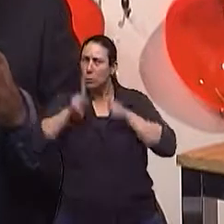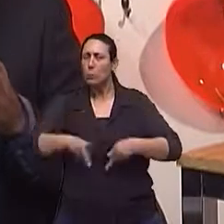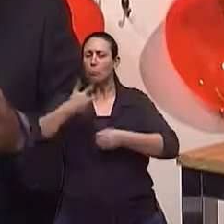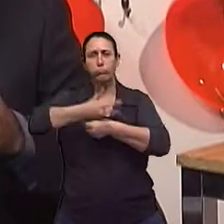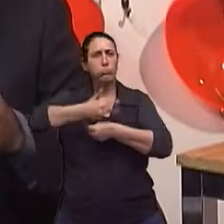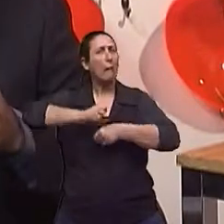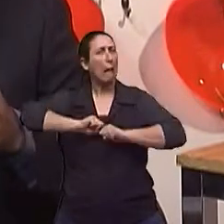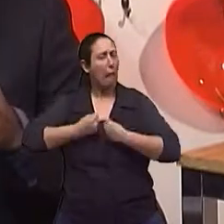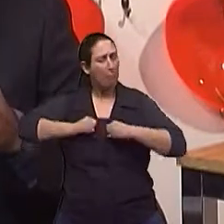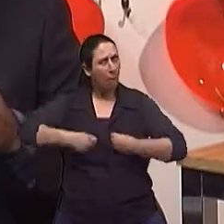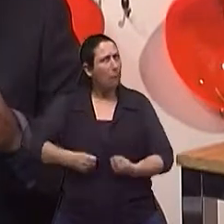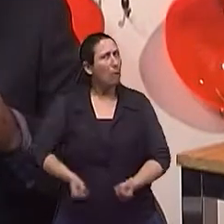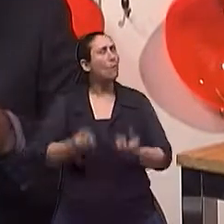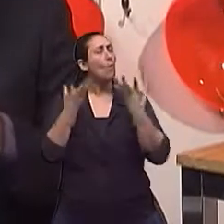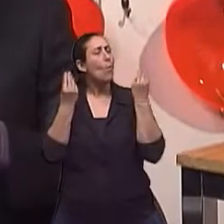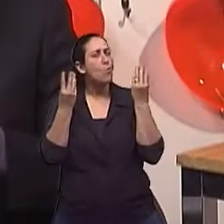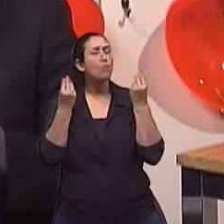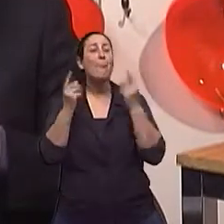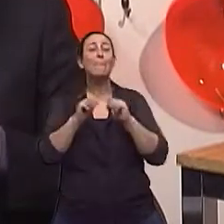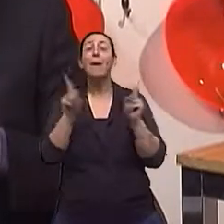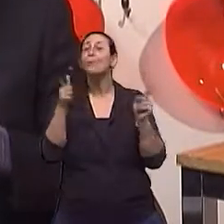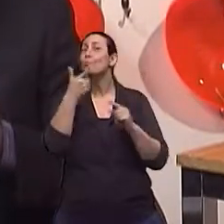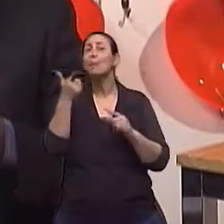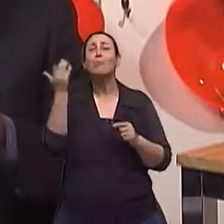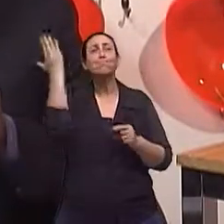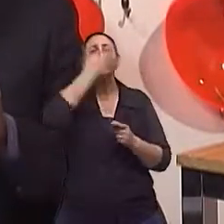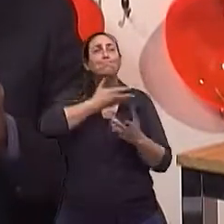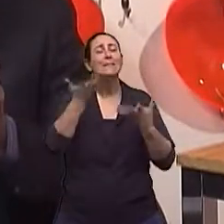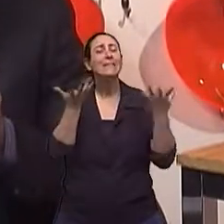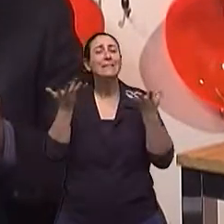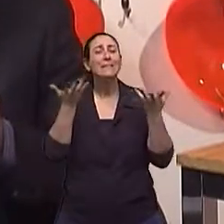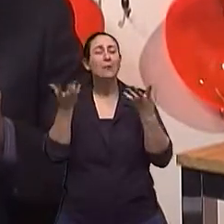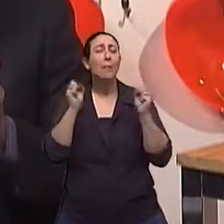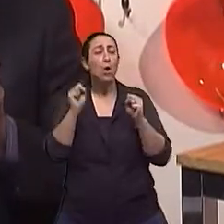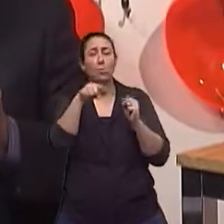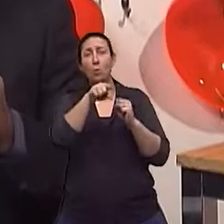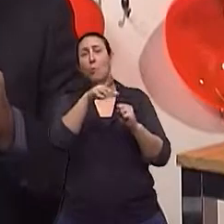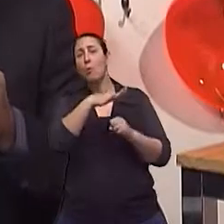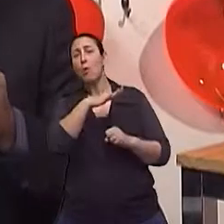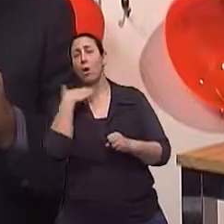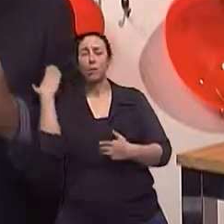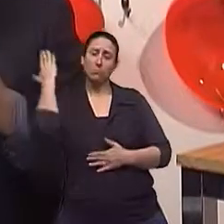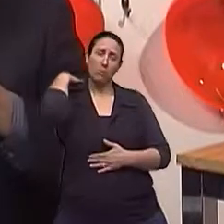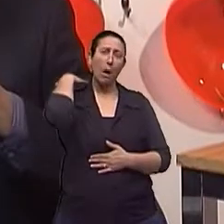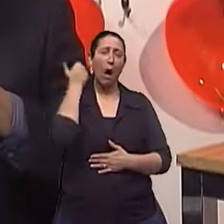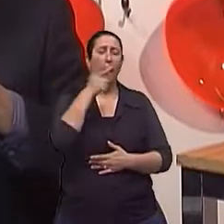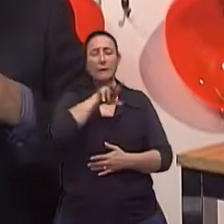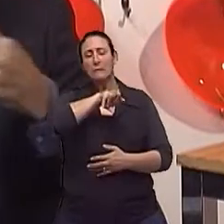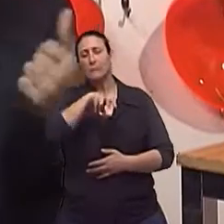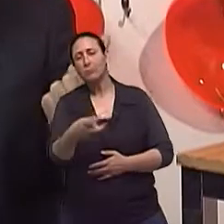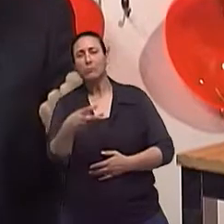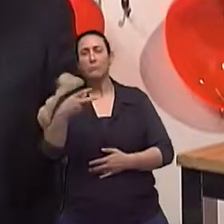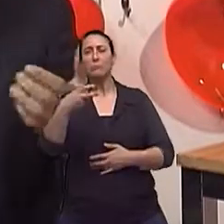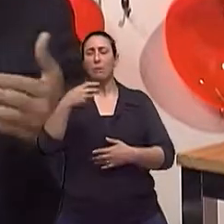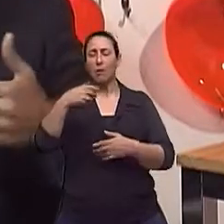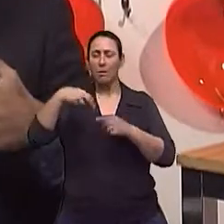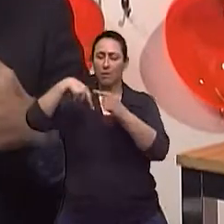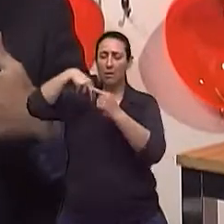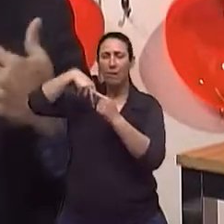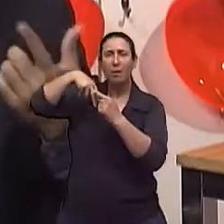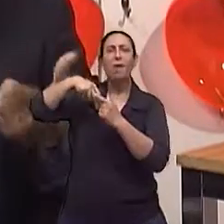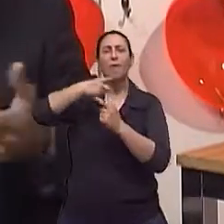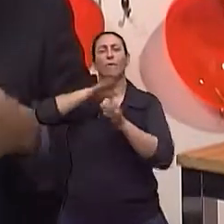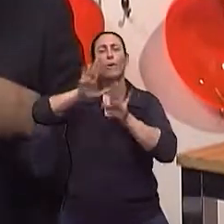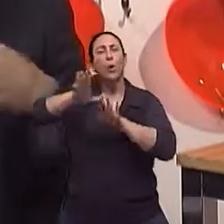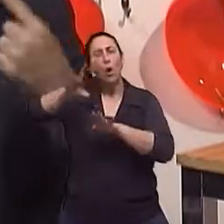dados confiáveis, porque os médicos, a pessoa pode morrer de uma pneumonia, caiu, fraturou o colo de fêmur, ficou internado muito